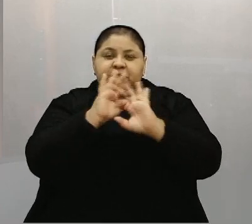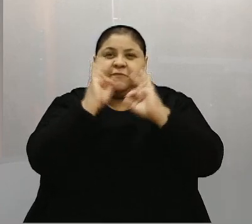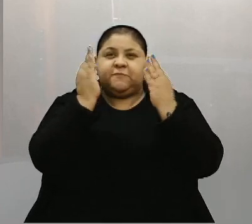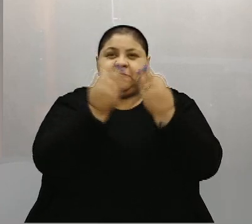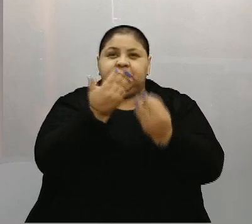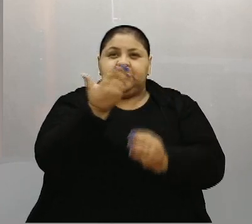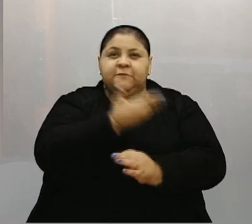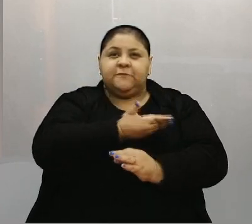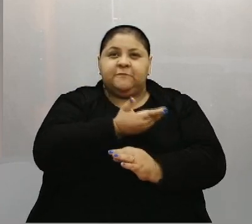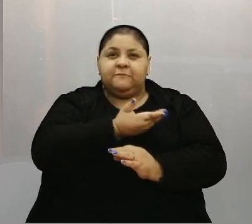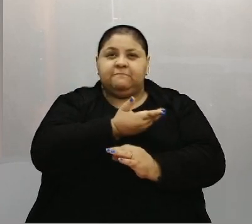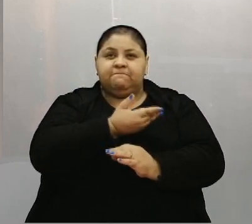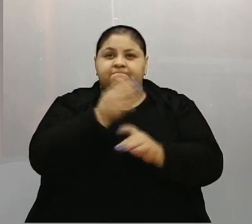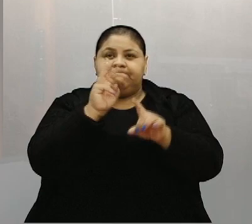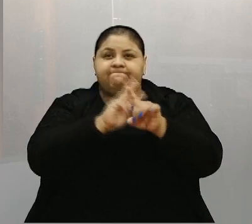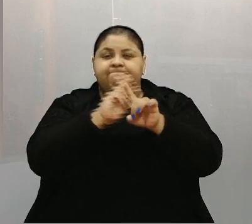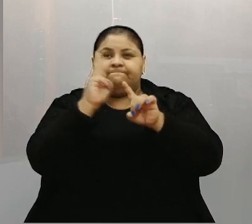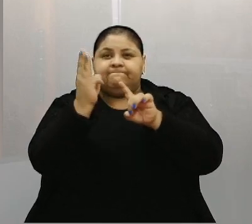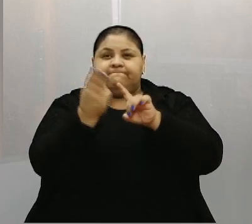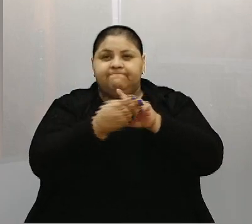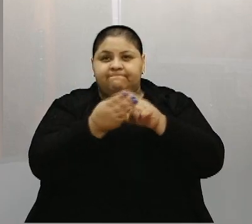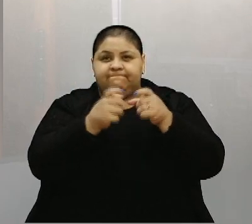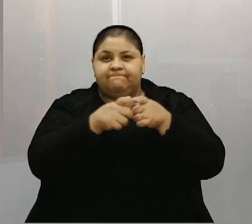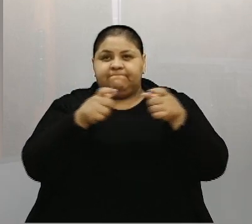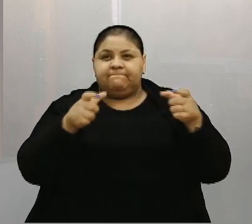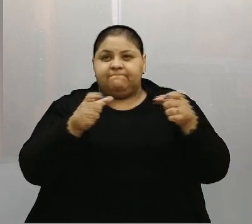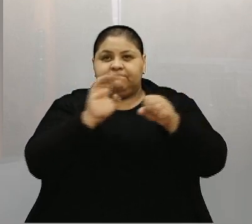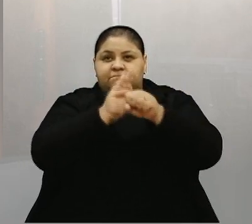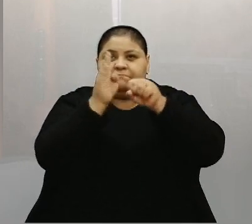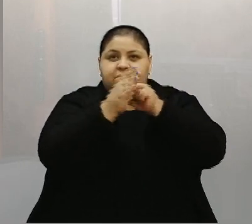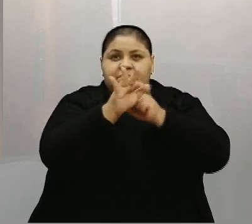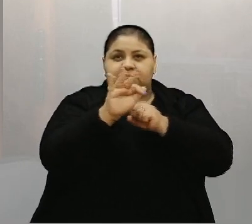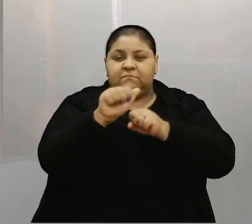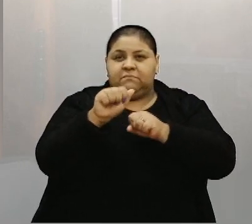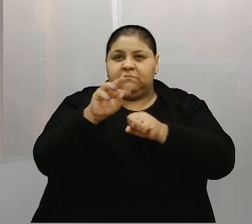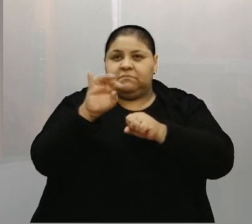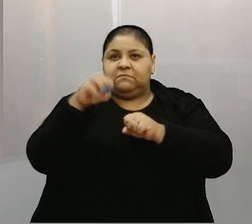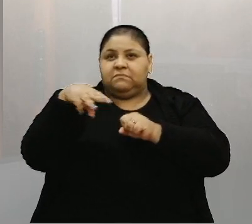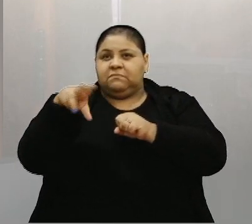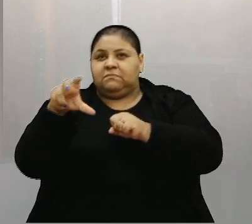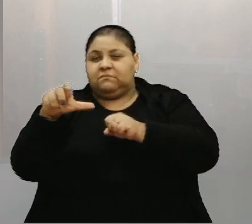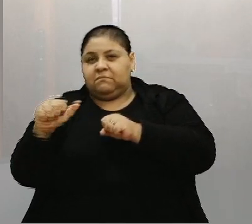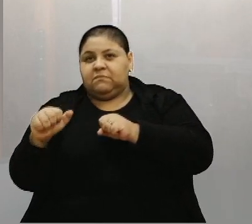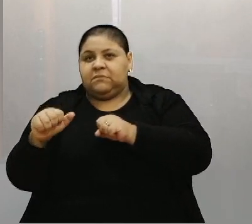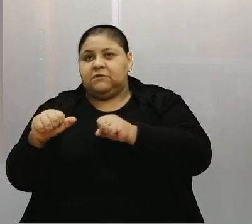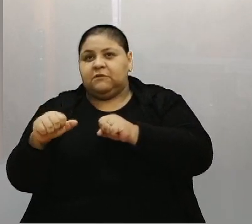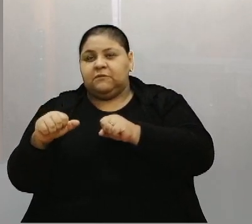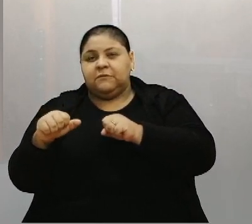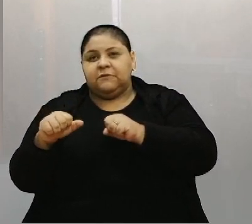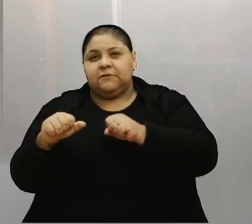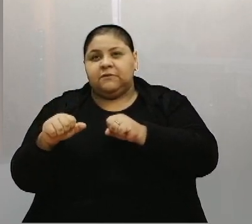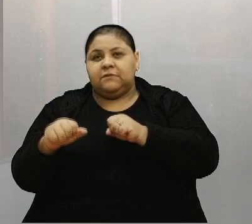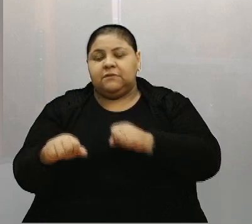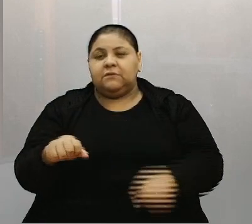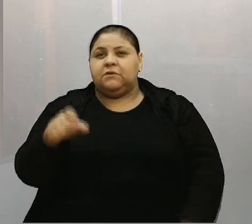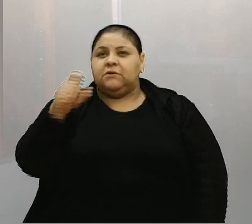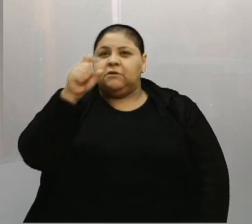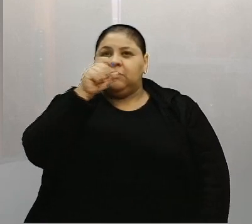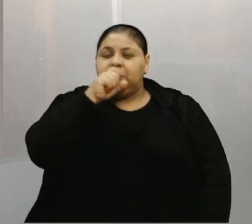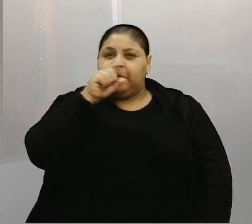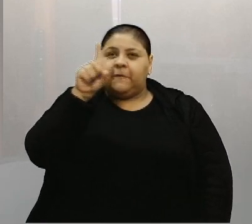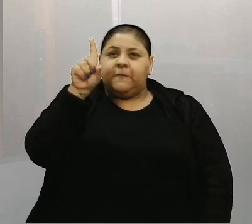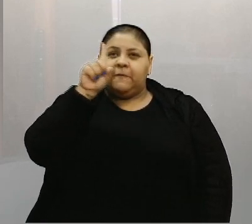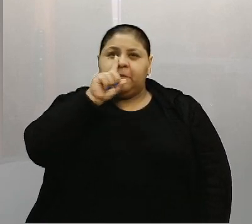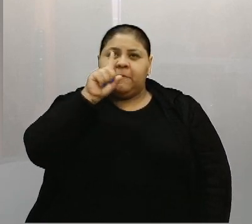que foi um dos menores mais grandes lá do Fátima, enfim. O Peter deixa os pais, a